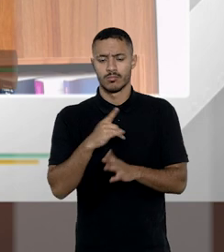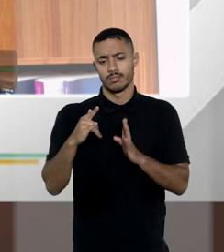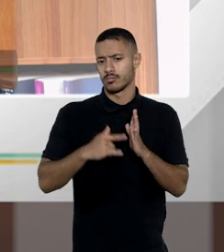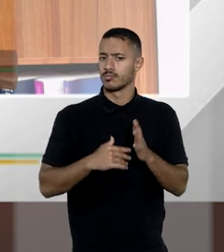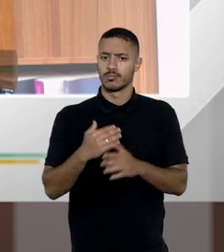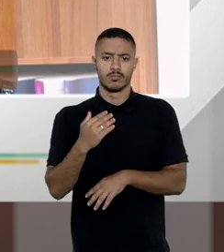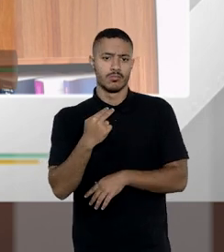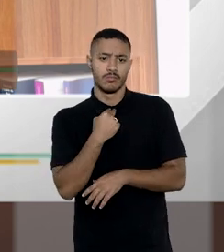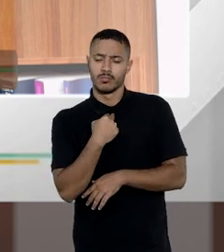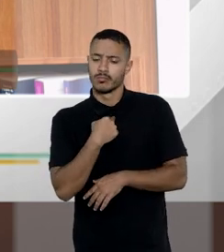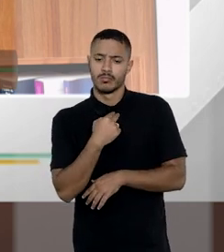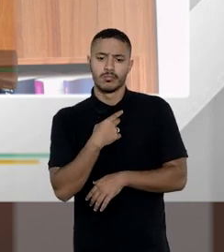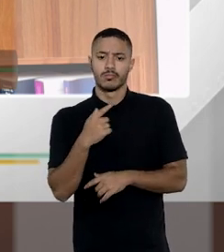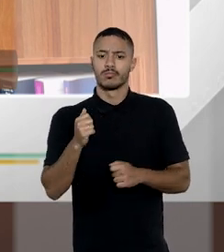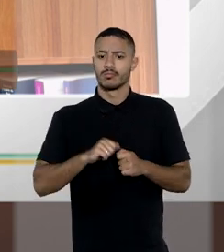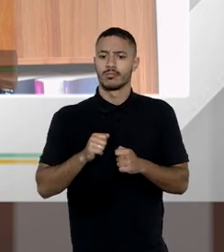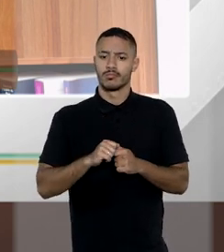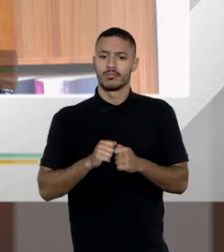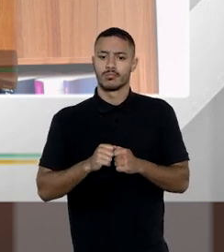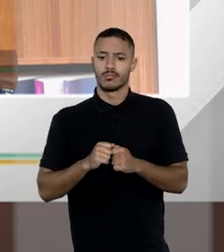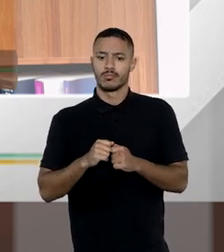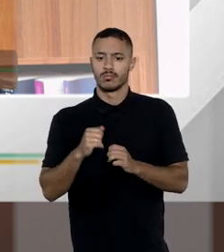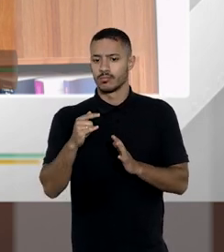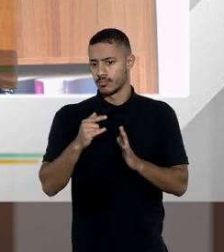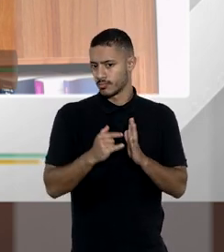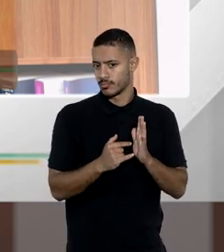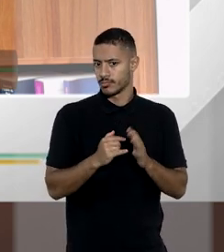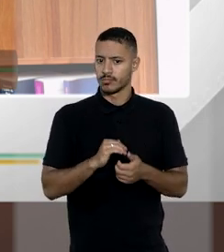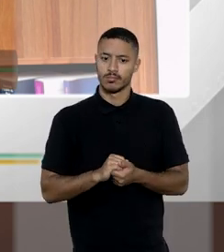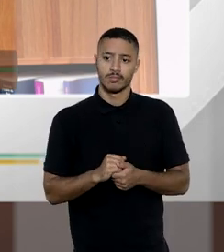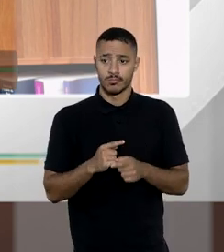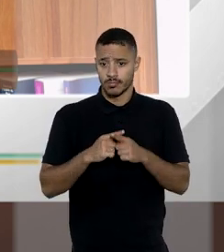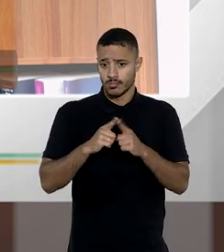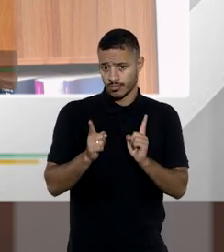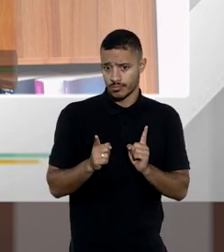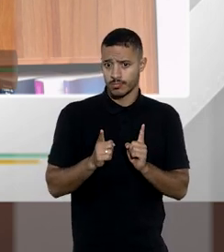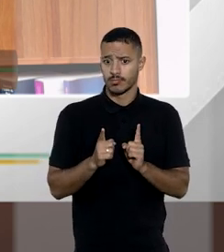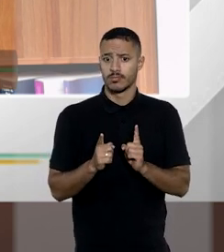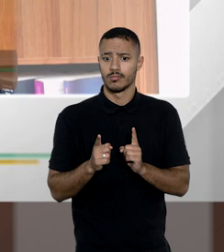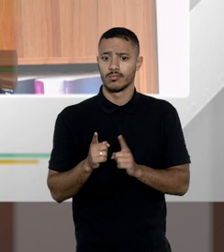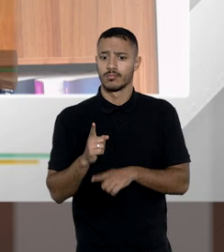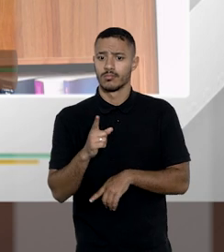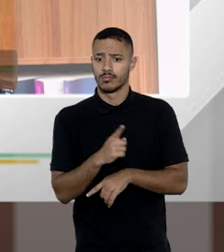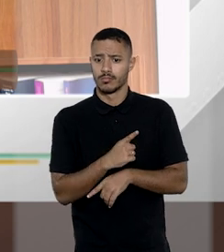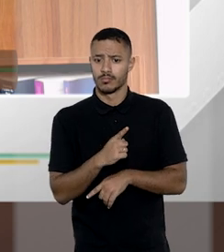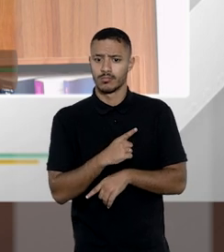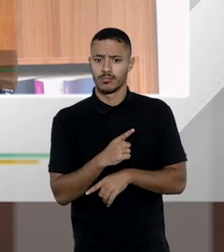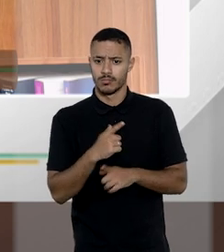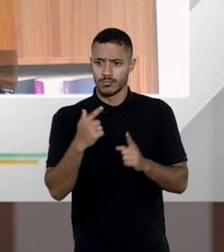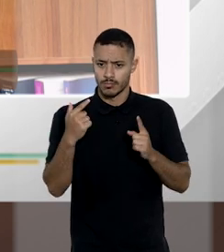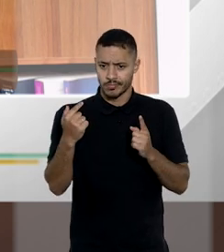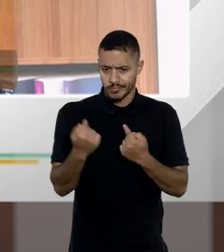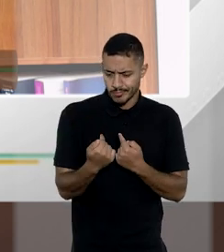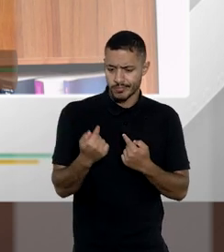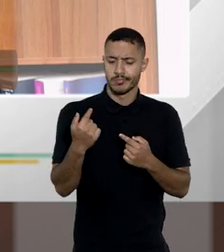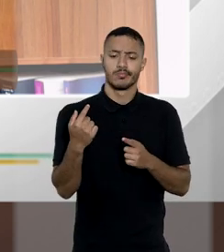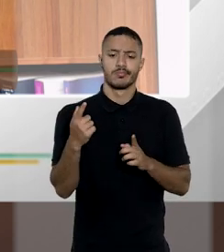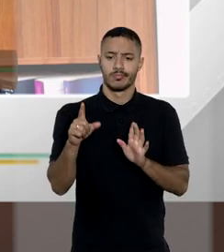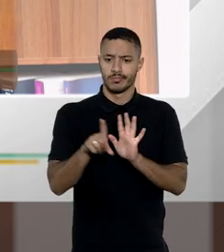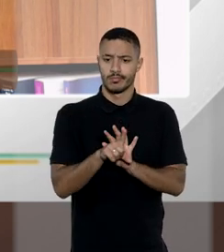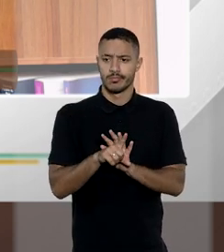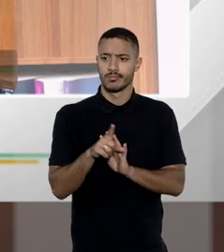atestamento nós não poderíamos fazer o inventário extrajudicial mas aí vem a provocação